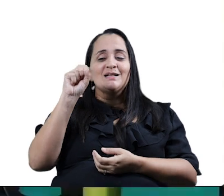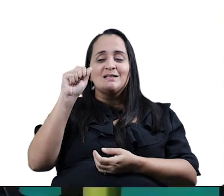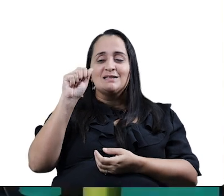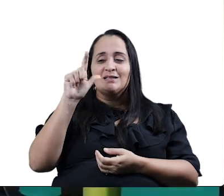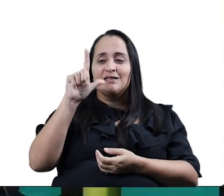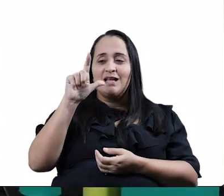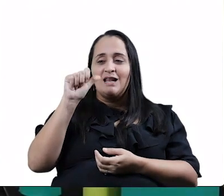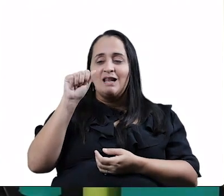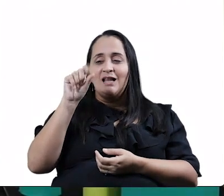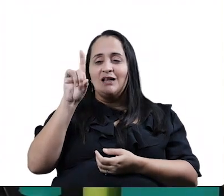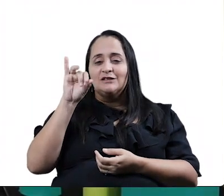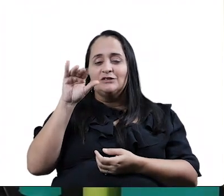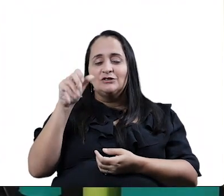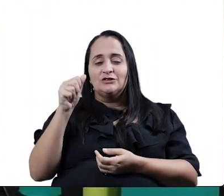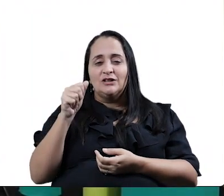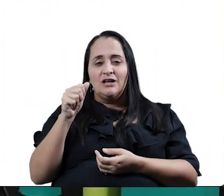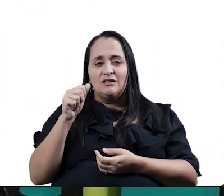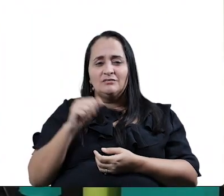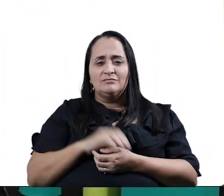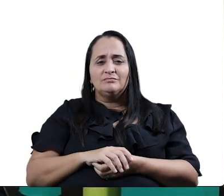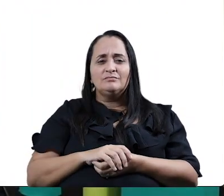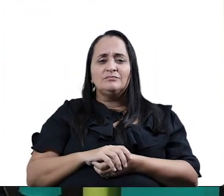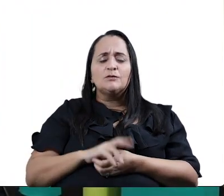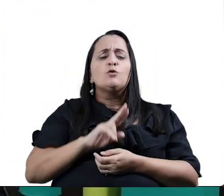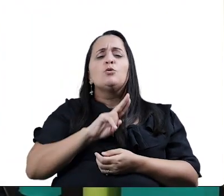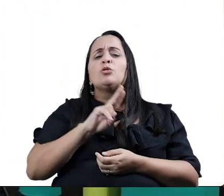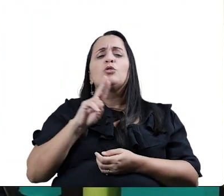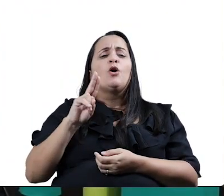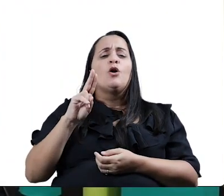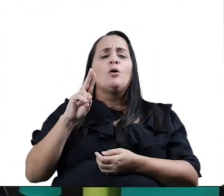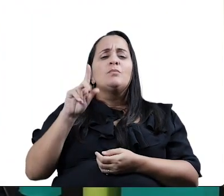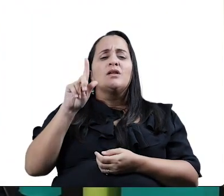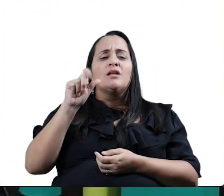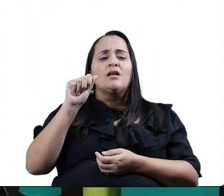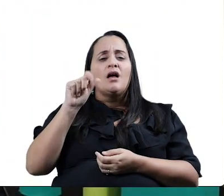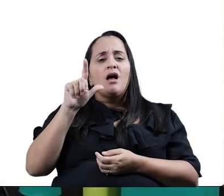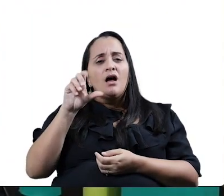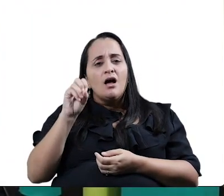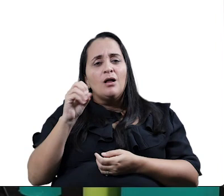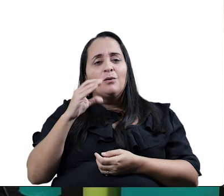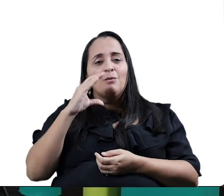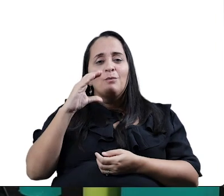E o galo carijó? Carijó rima com o quê? Carijó.